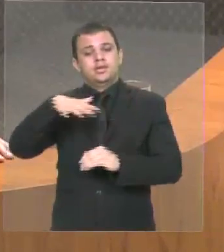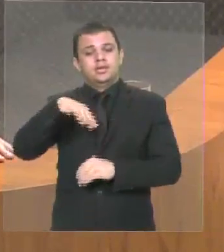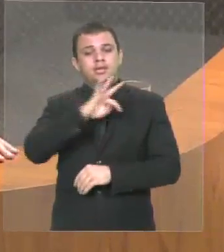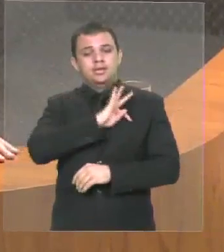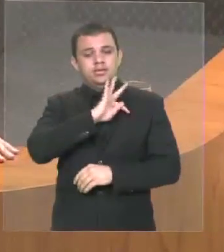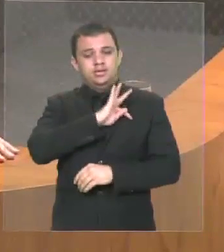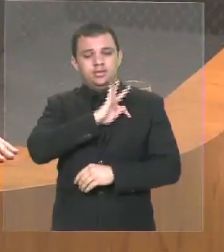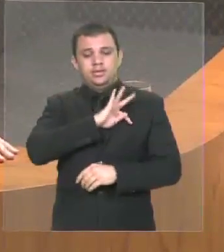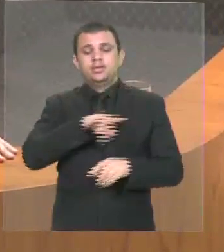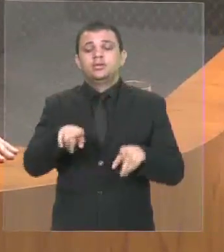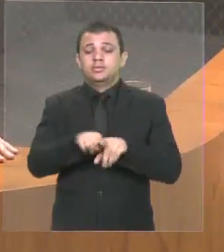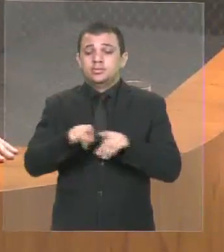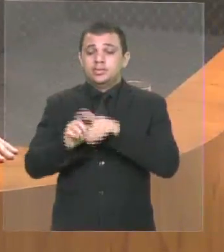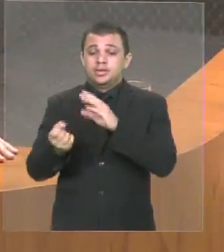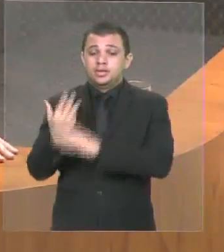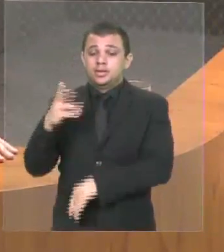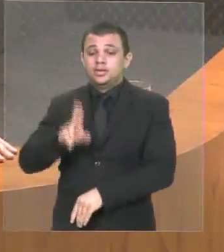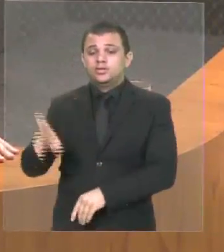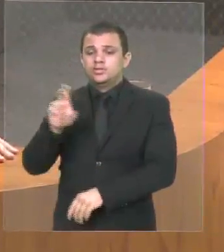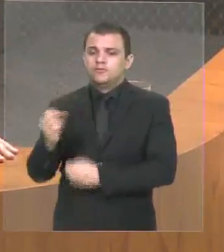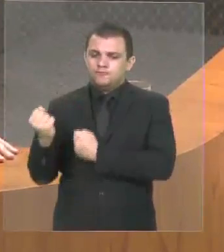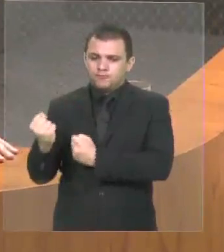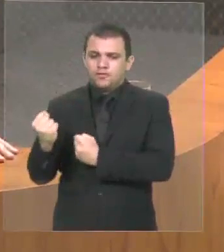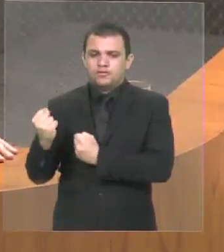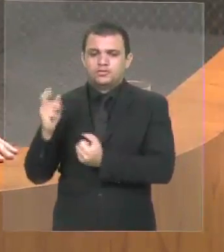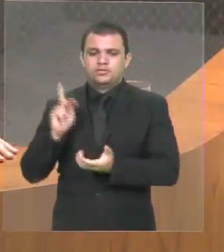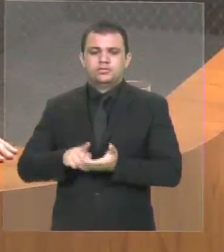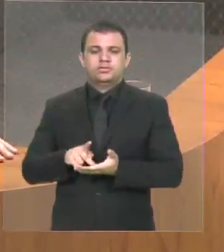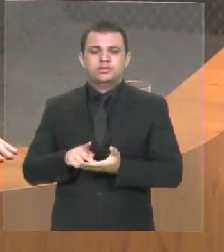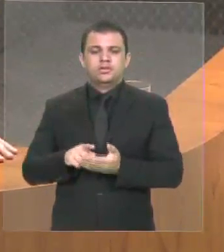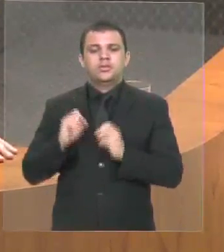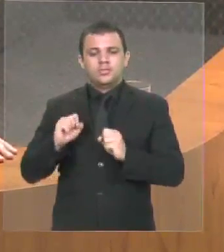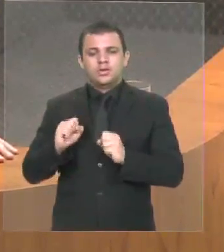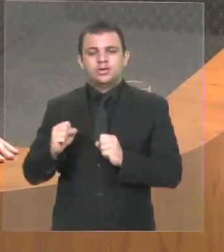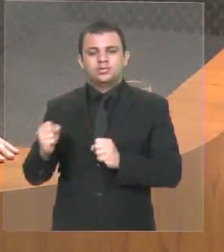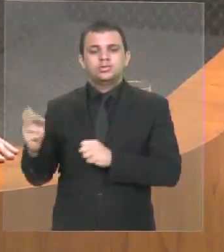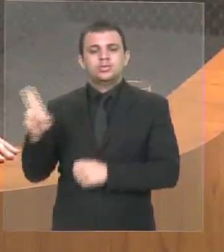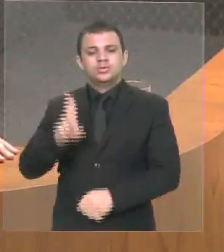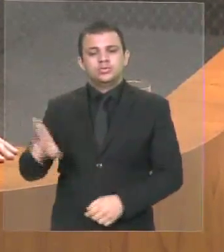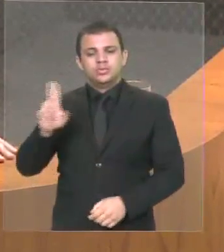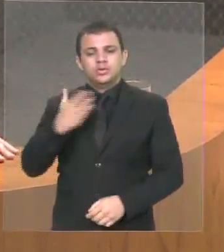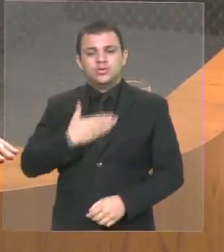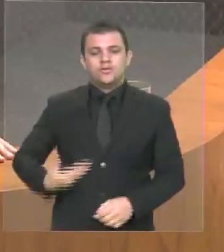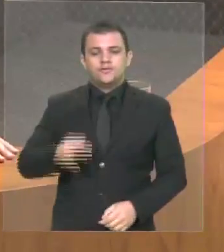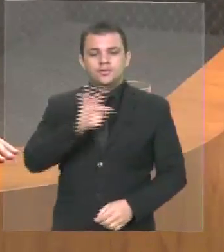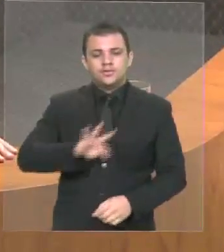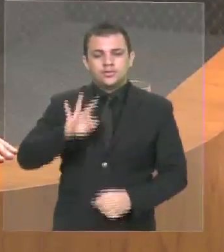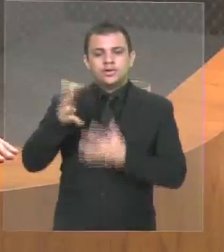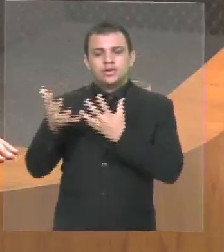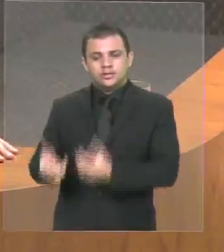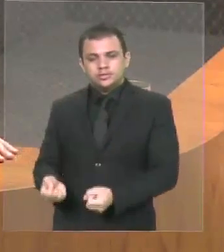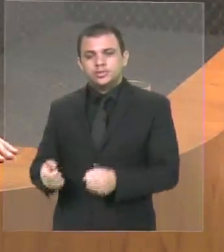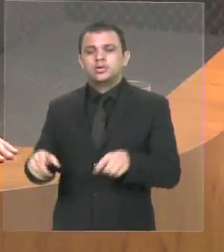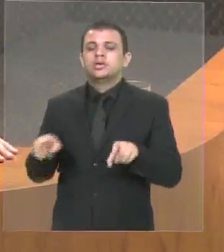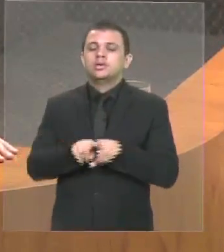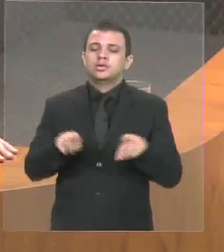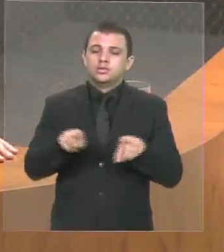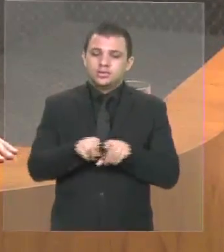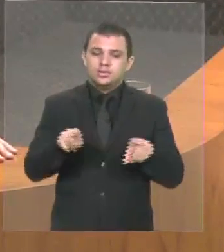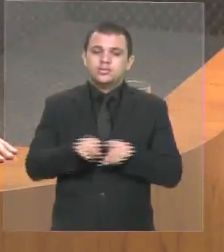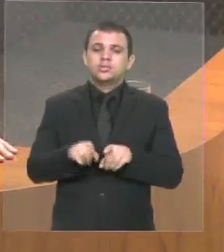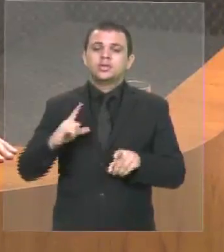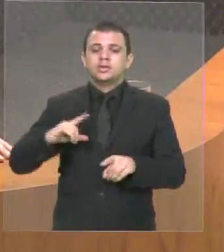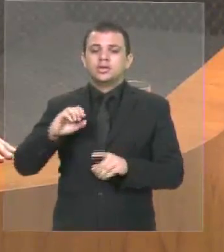se criar uma universidade forte, que realmente seja reconhecida pelo governo federal e que tenha legitimidade da